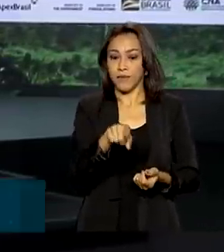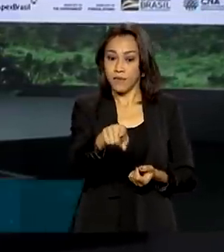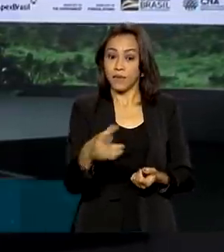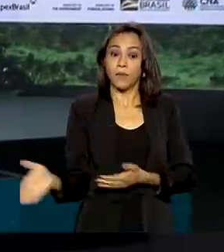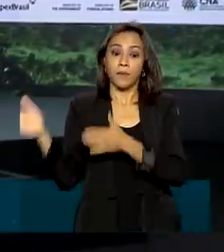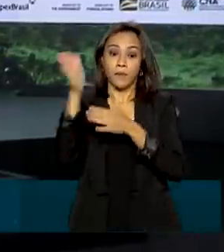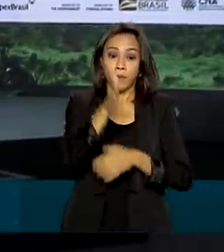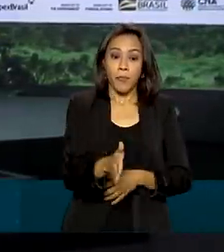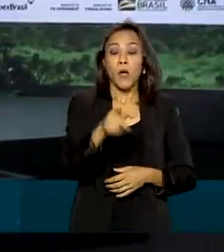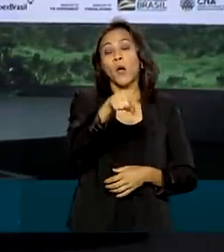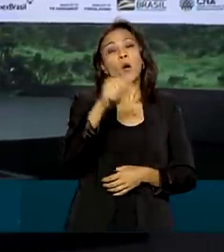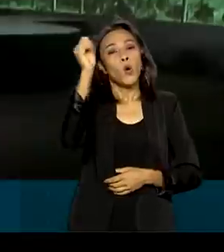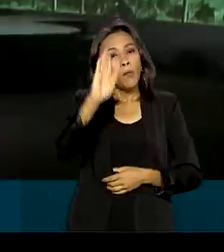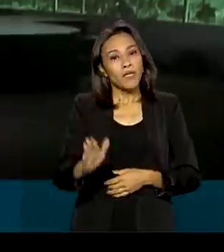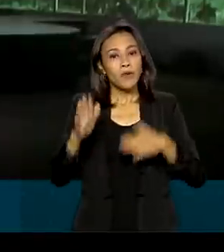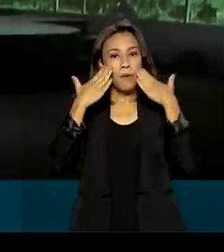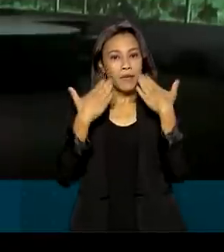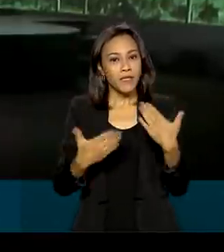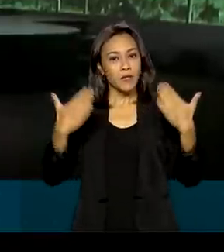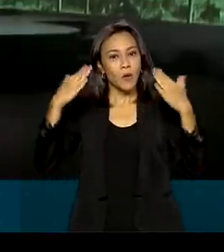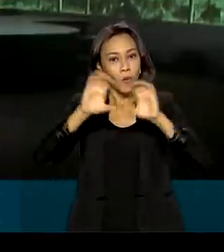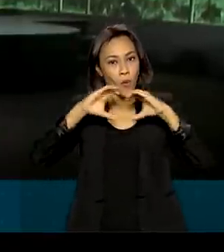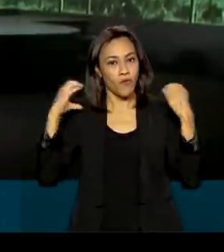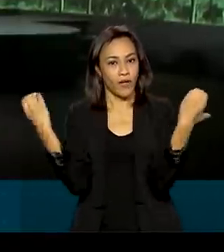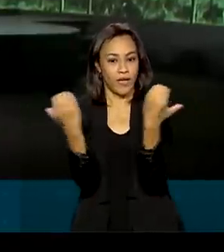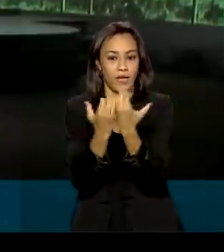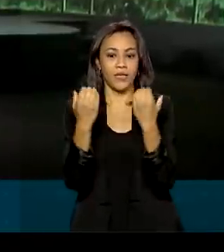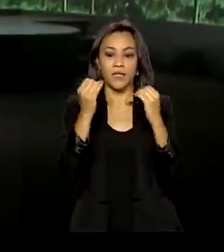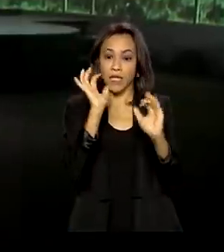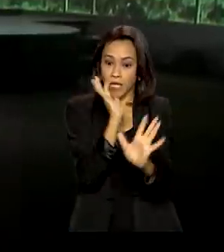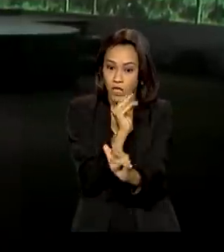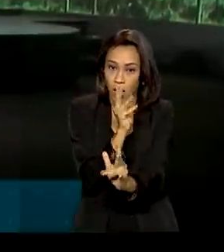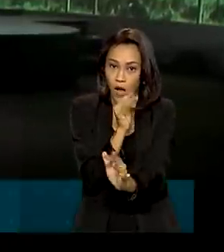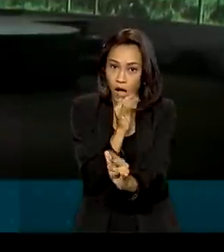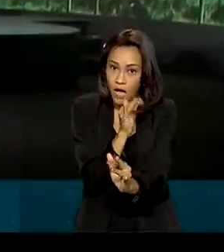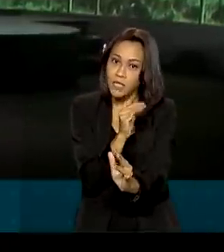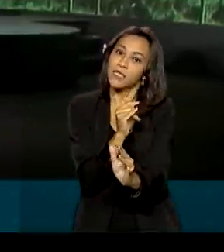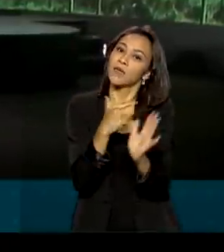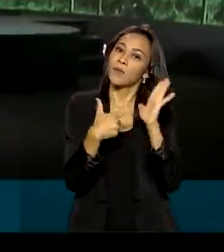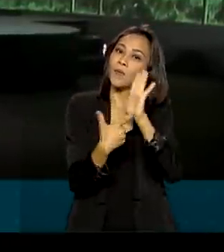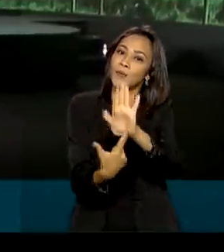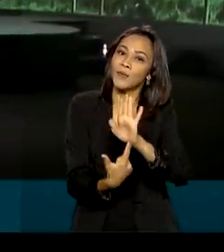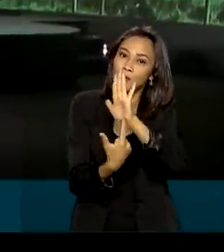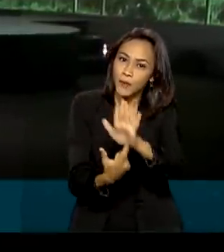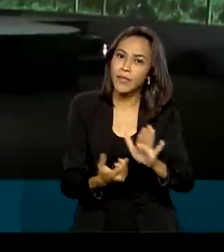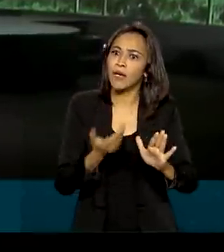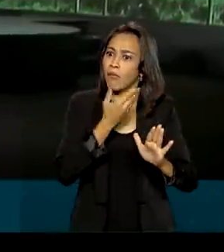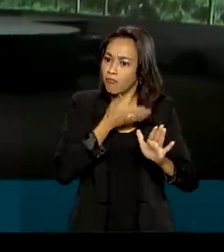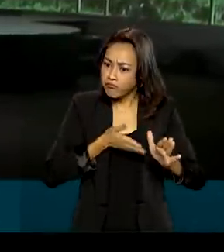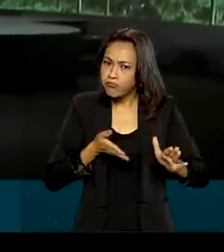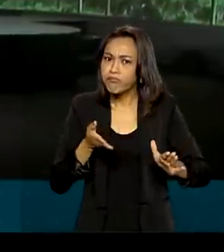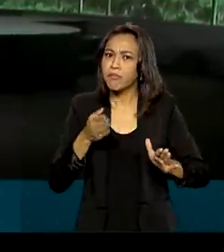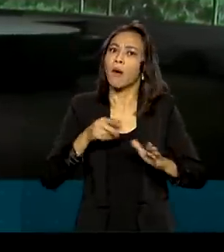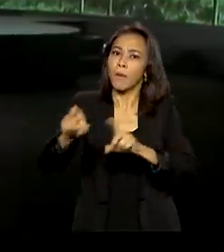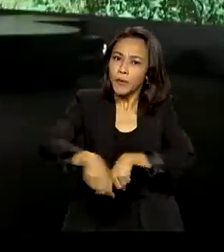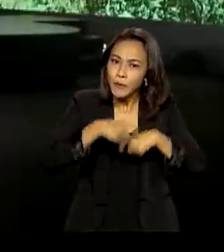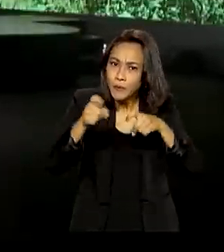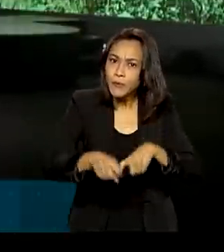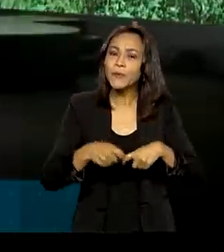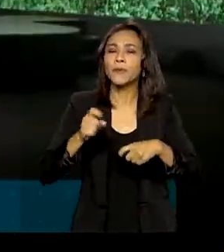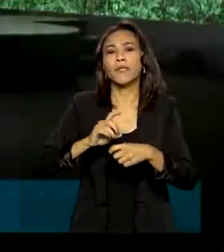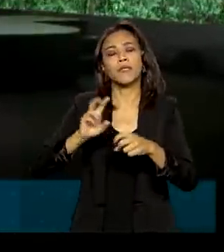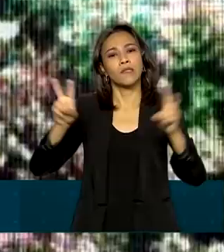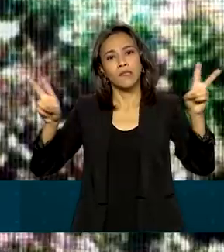Clima, em Glasgow, na Escócia, dados que mostram que o país já está trilhando o caminho para uma agricultura e pecuária mais